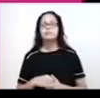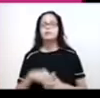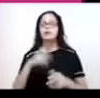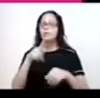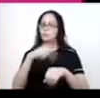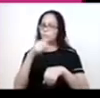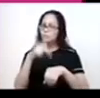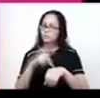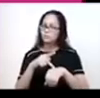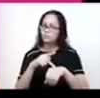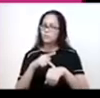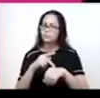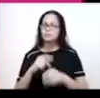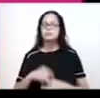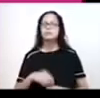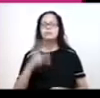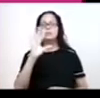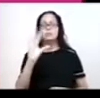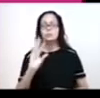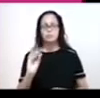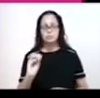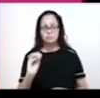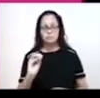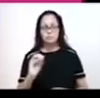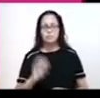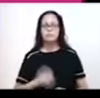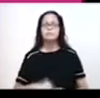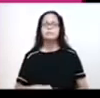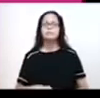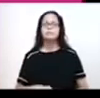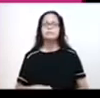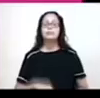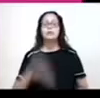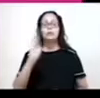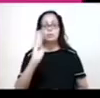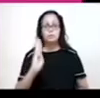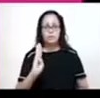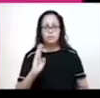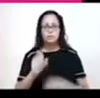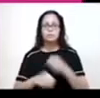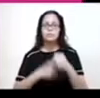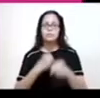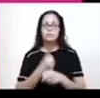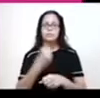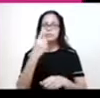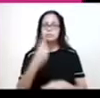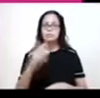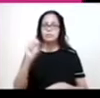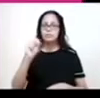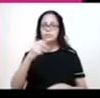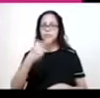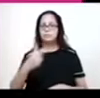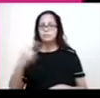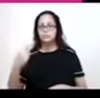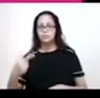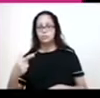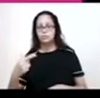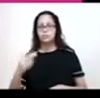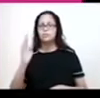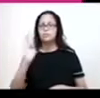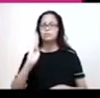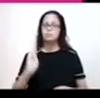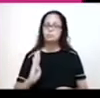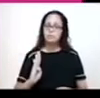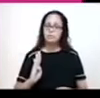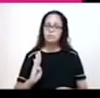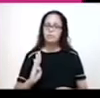Uruguai, 1828. Paraguai, 1811. Argentina, 1816. Brasil, 1822. O Brasil foi um dos países da